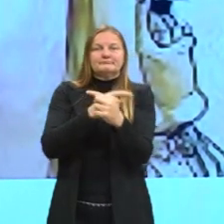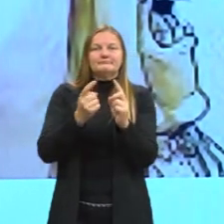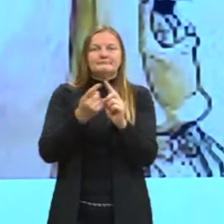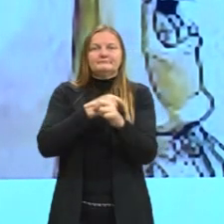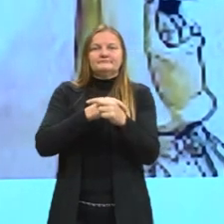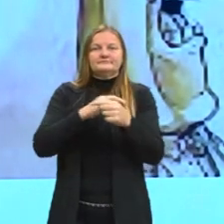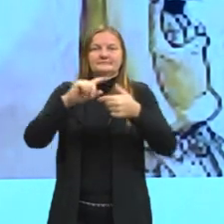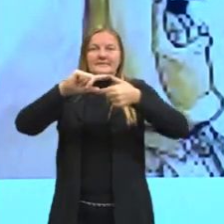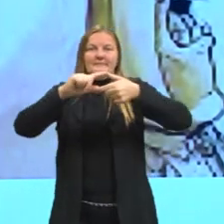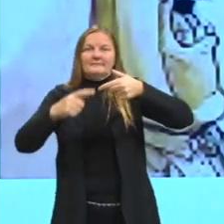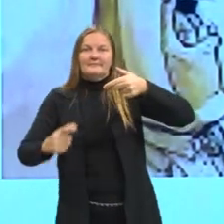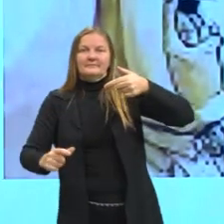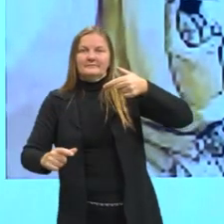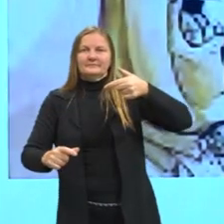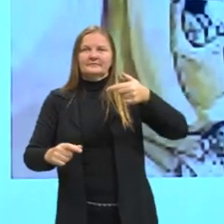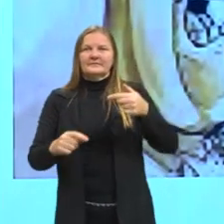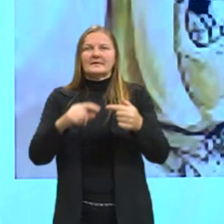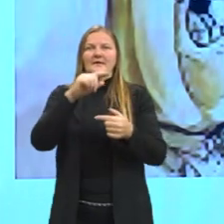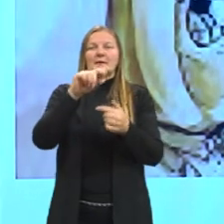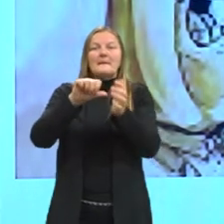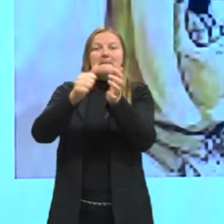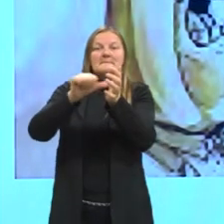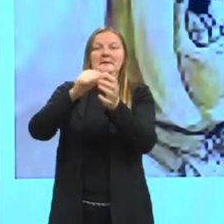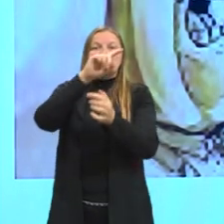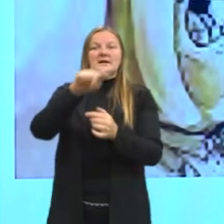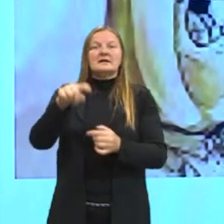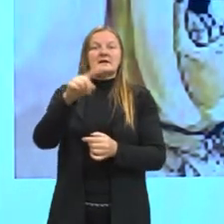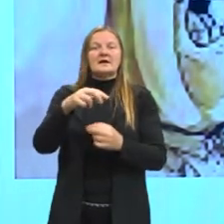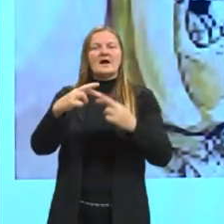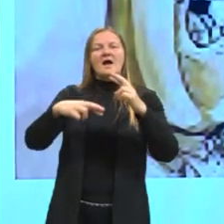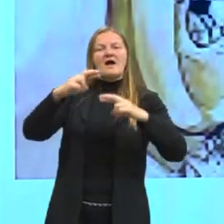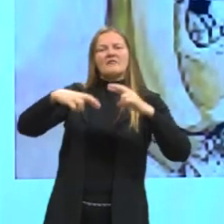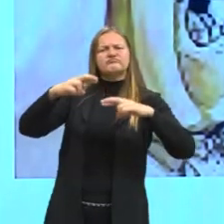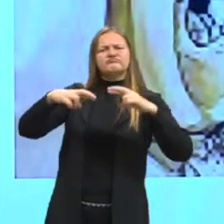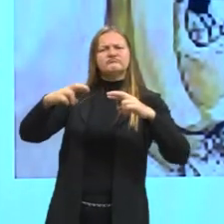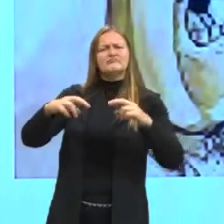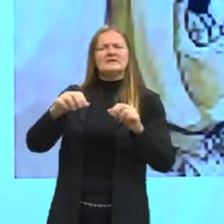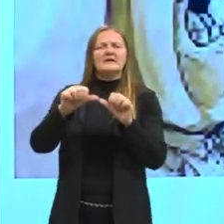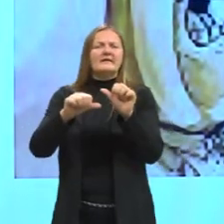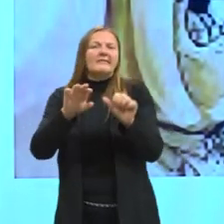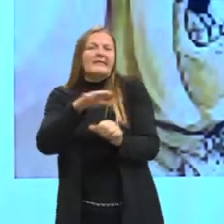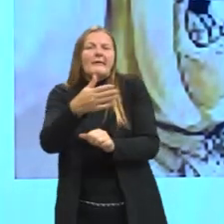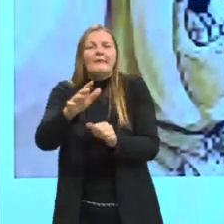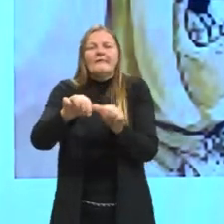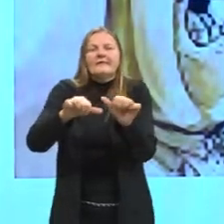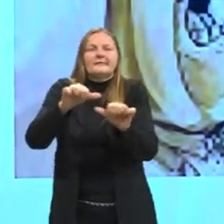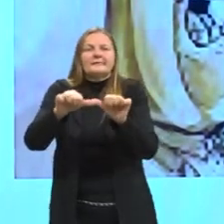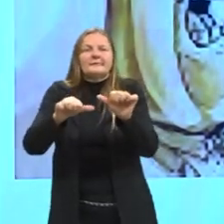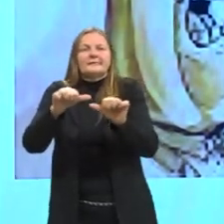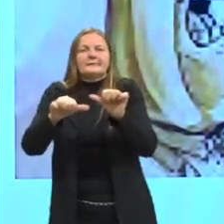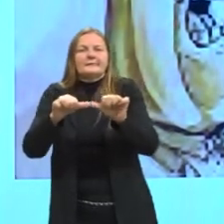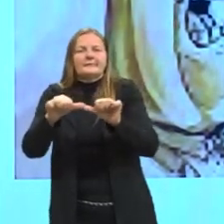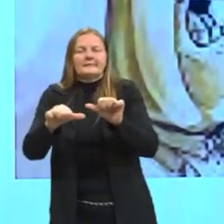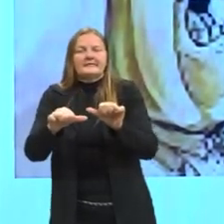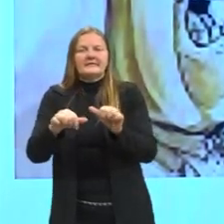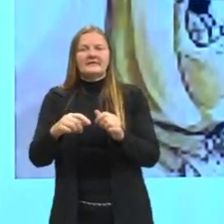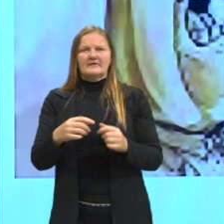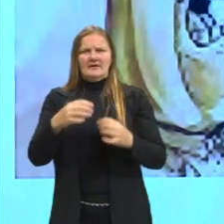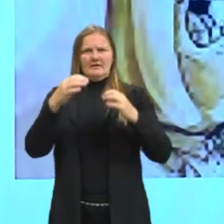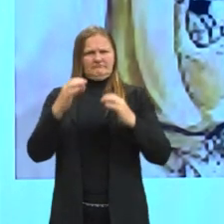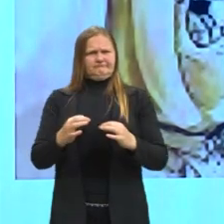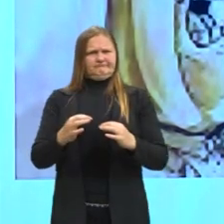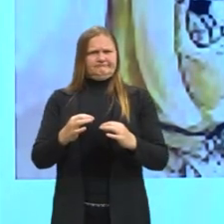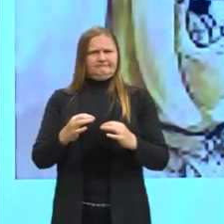vai automaticamente anular esta palavra relativa aqui. Então toda certeza